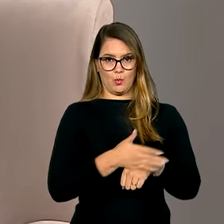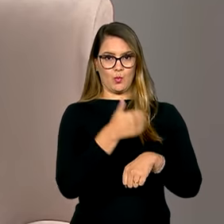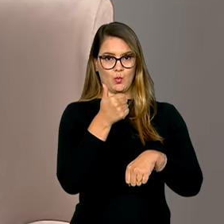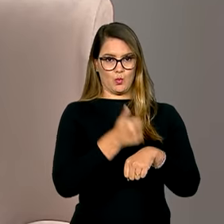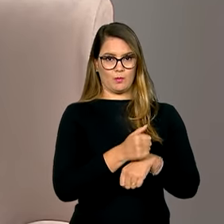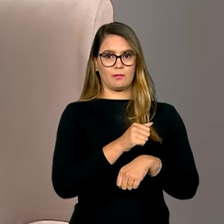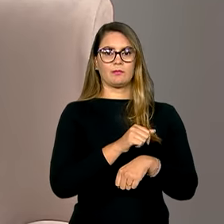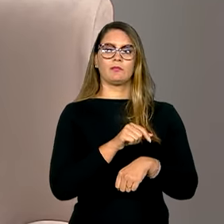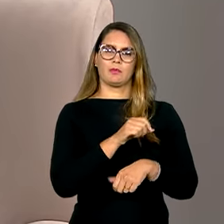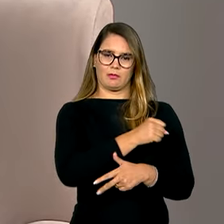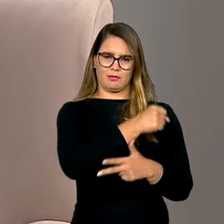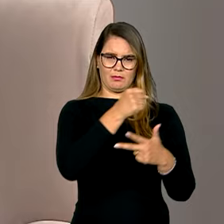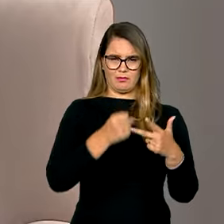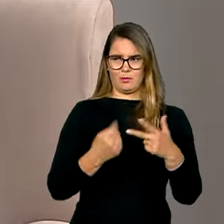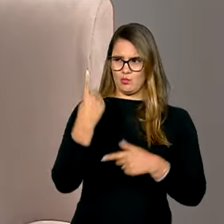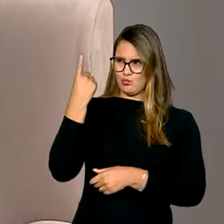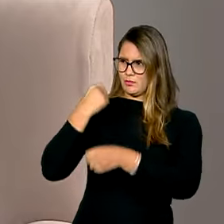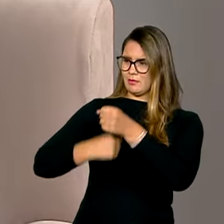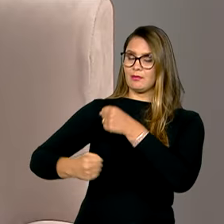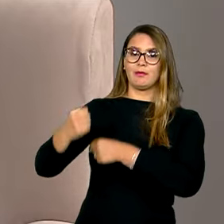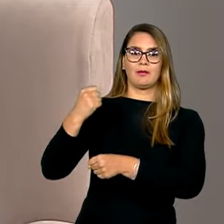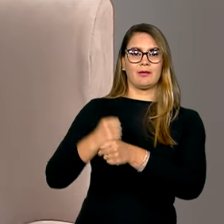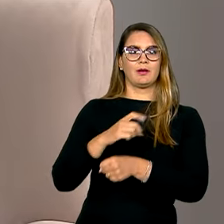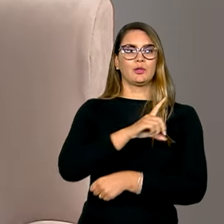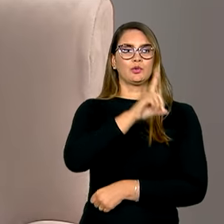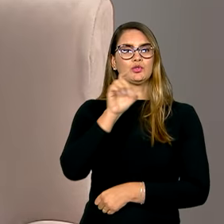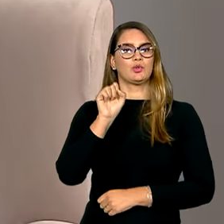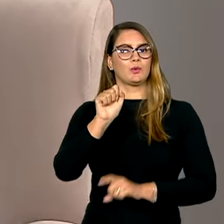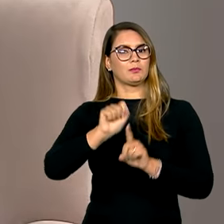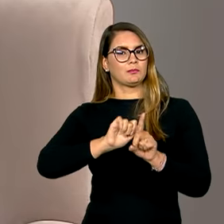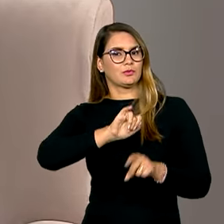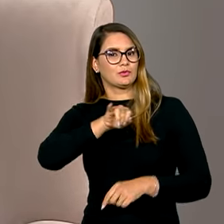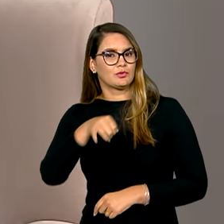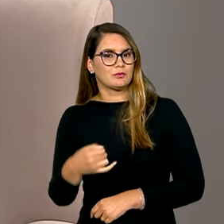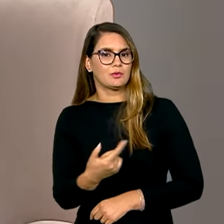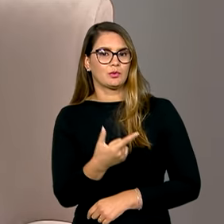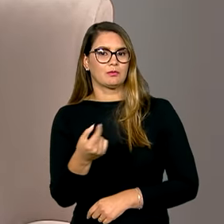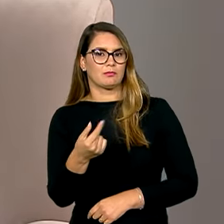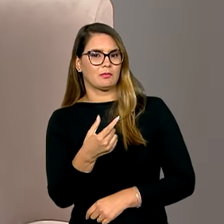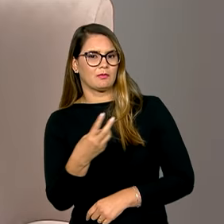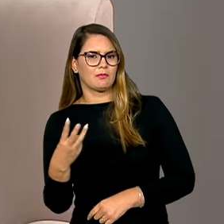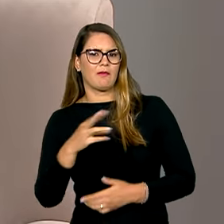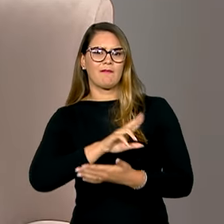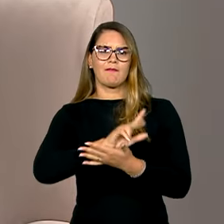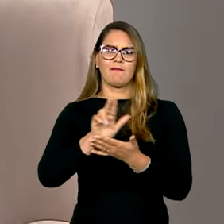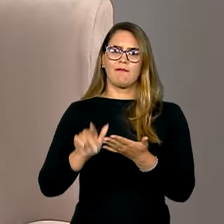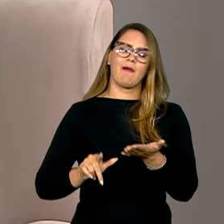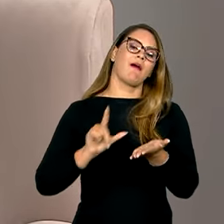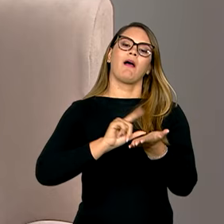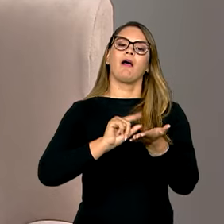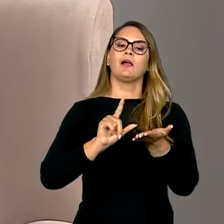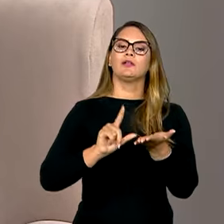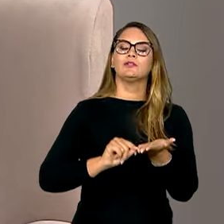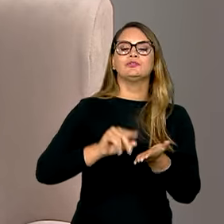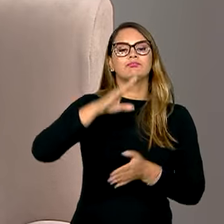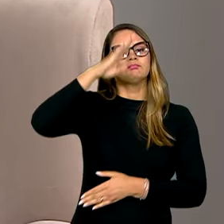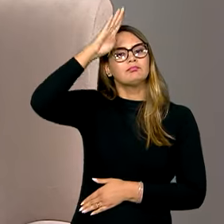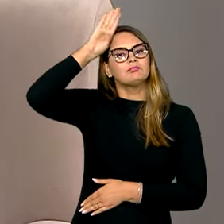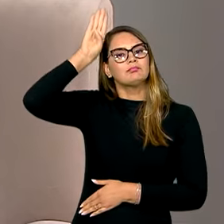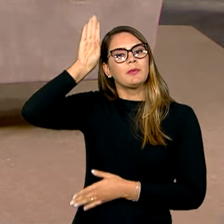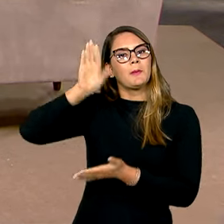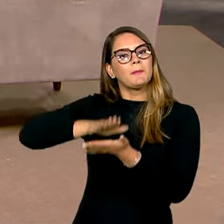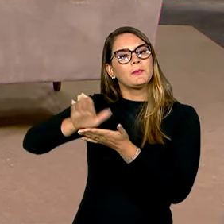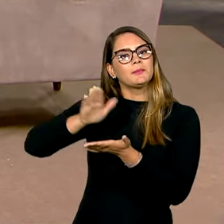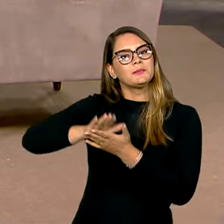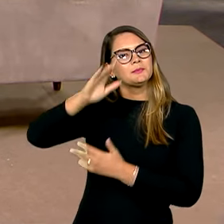sedes dos três poderes há um ano, 8 de janeiro de 2023, uma série de artigos acadêmicos foram produzidos no país.